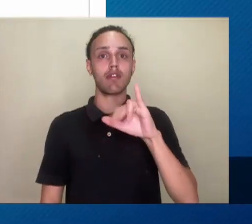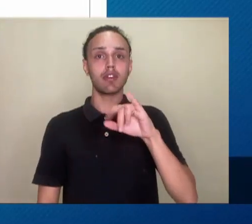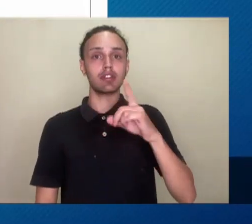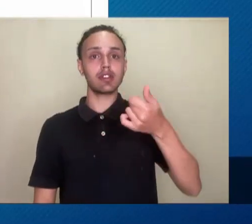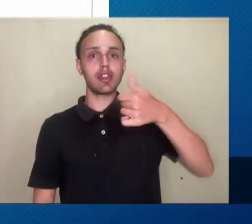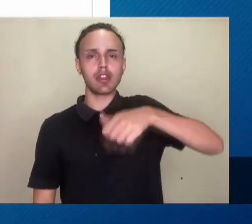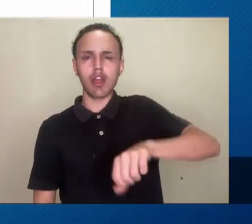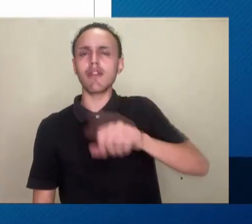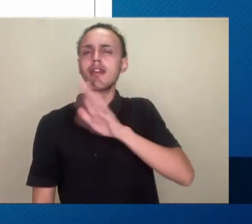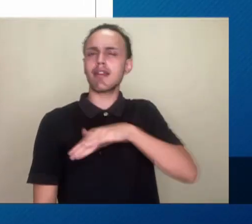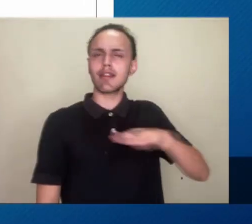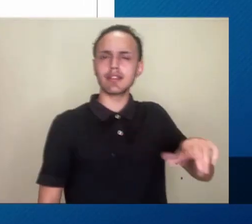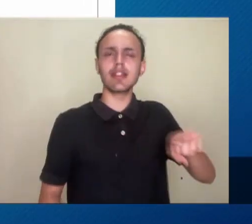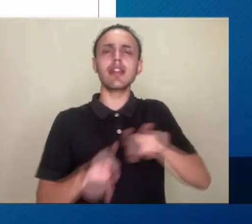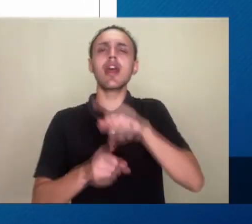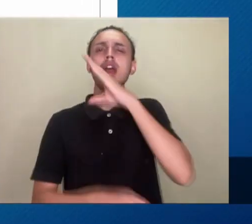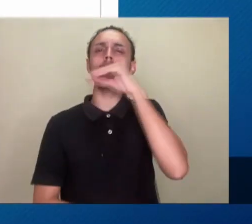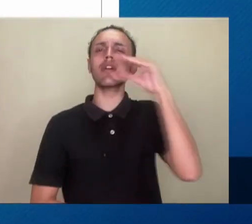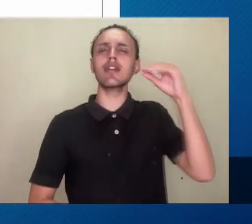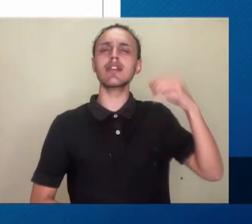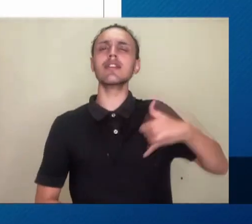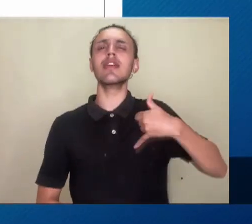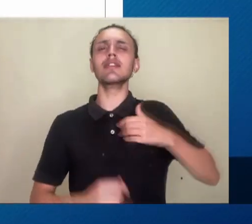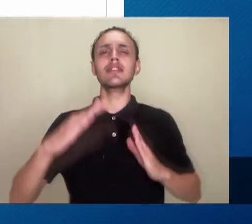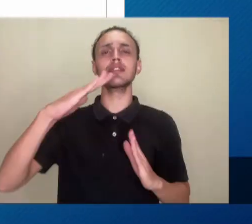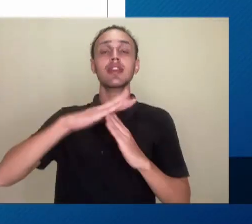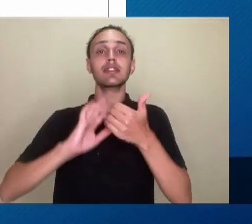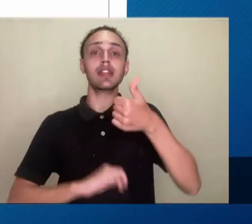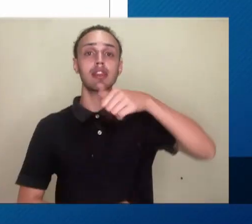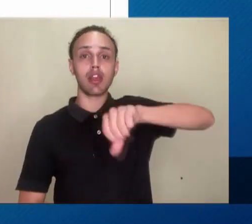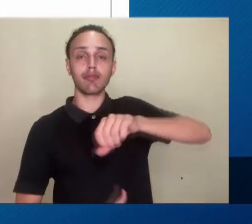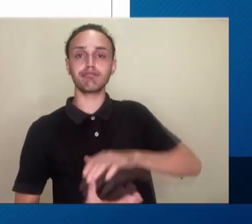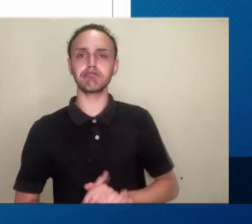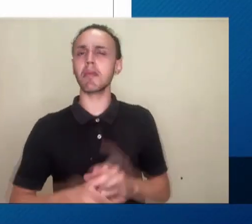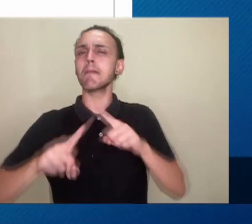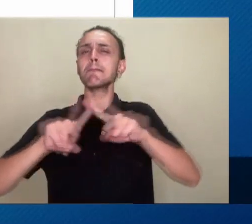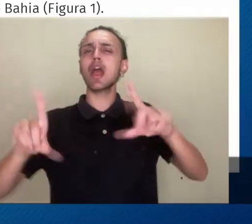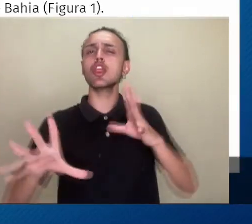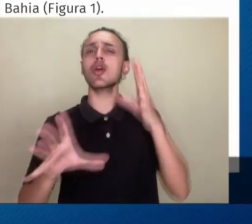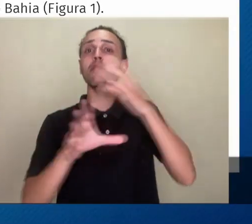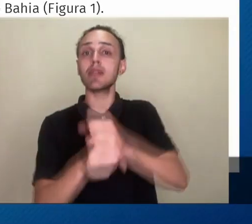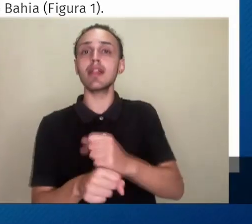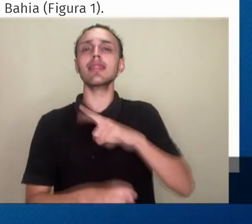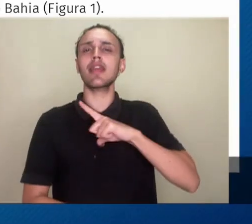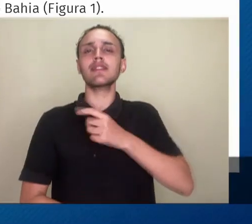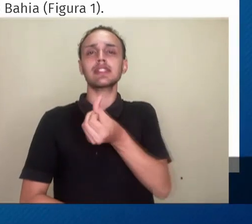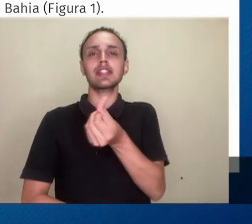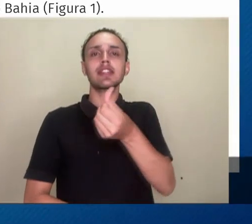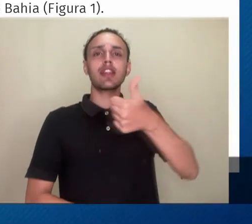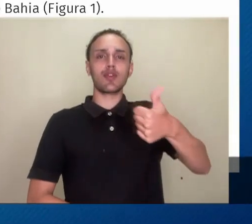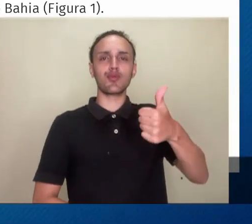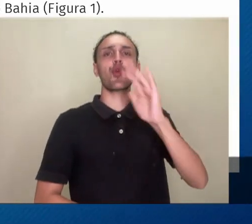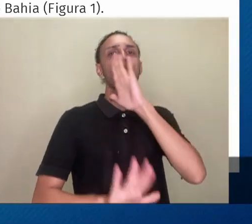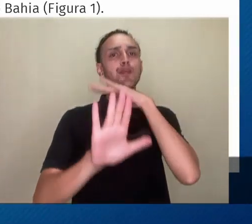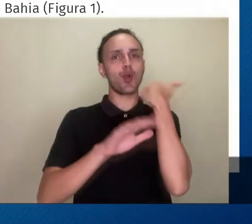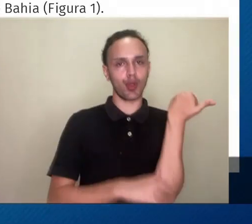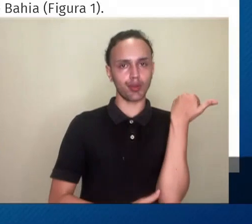associada à covid-19 em crianças e adolescentes de 0 a 19 anos, sendo que destes,